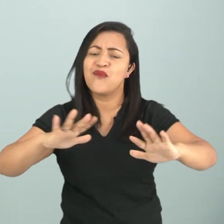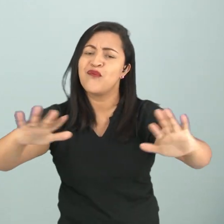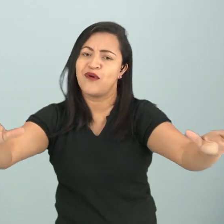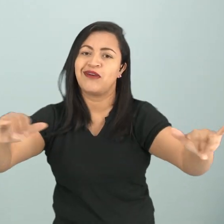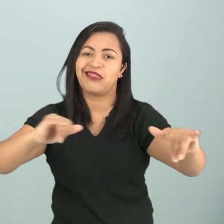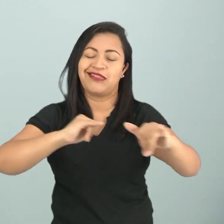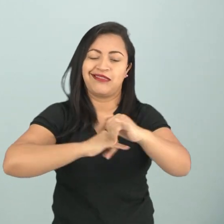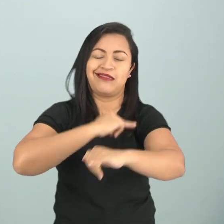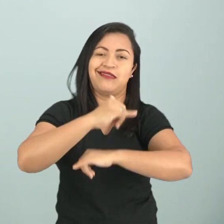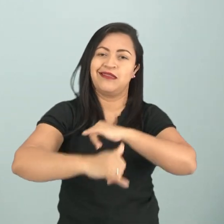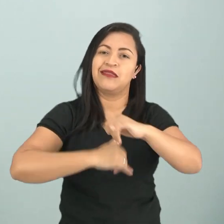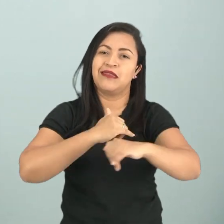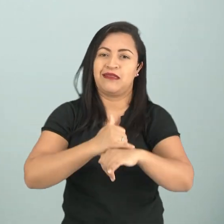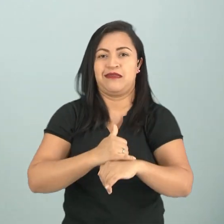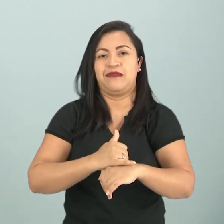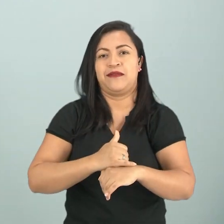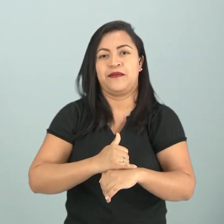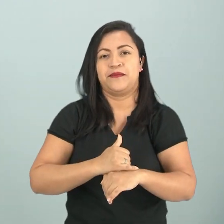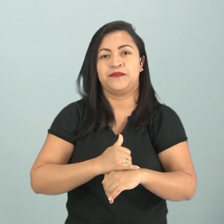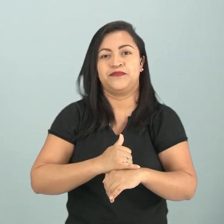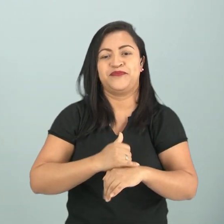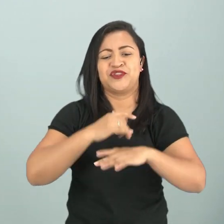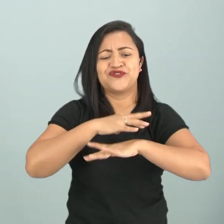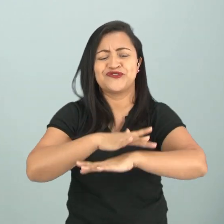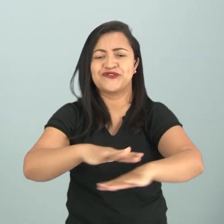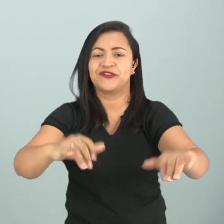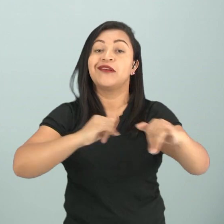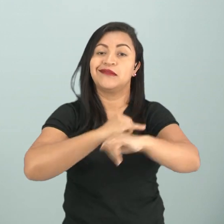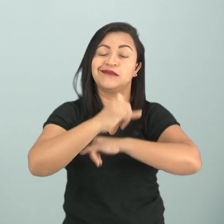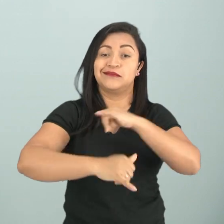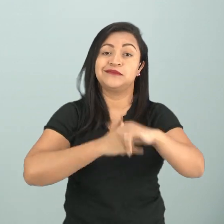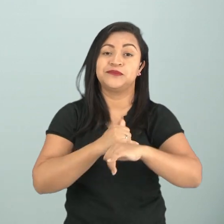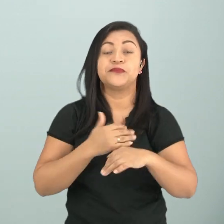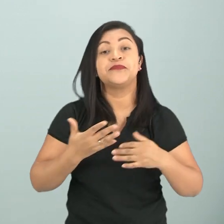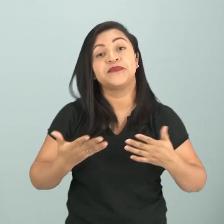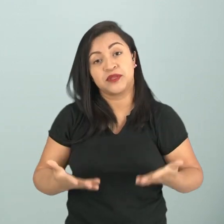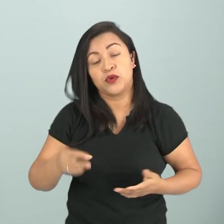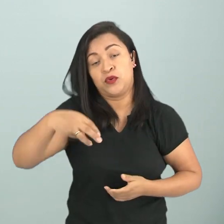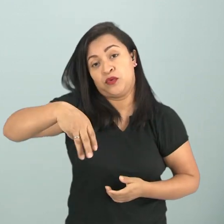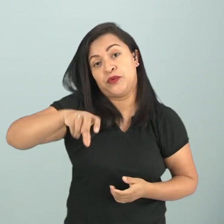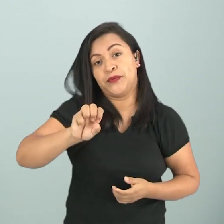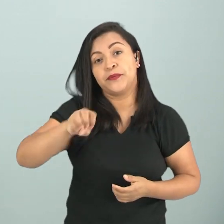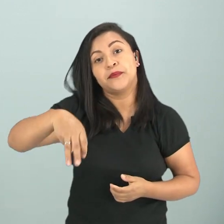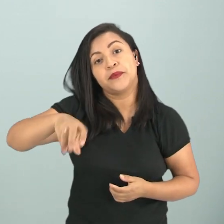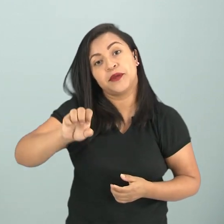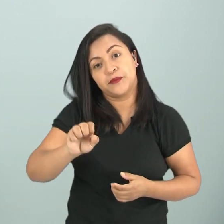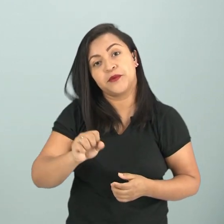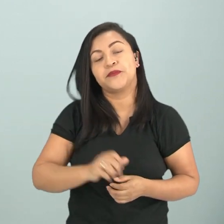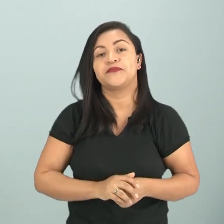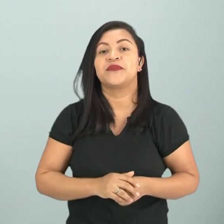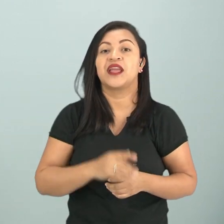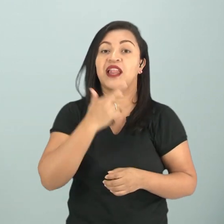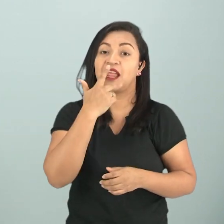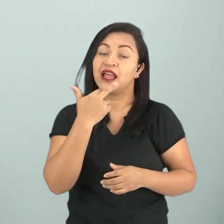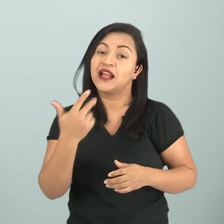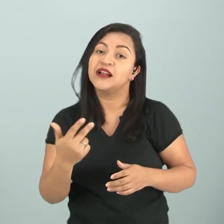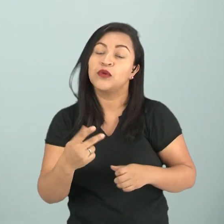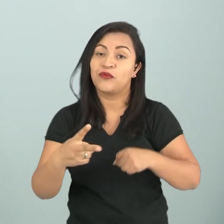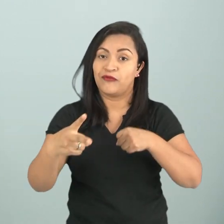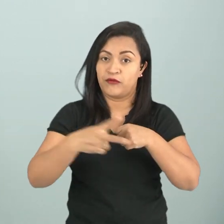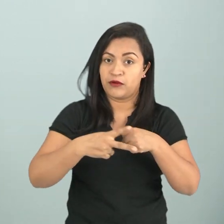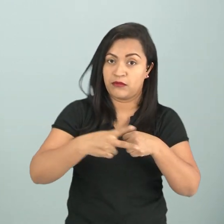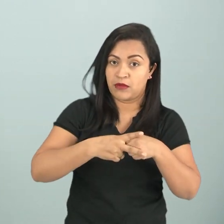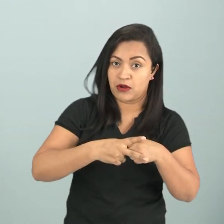Viralizar é no sentido de se espalhar, se disseminar na internet. Então o meme, ele é composto pela linguagem verbal e não verbal,